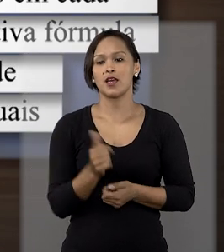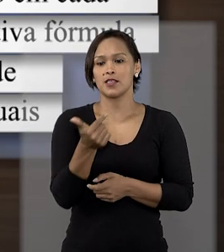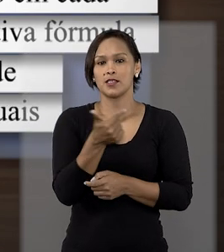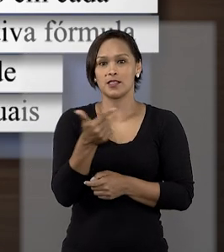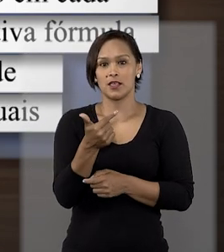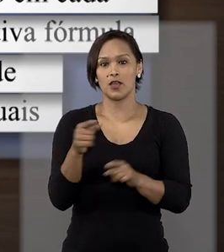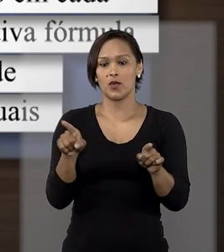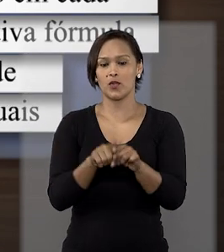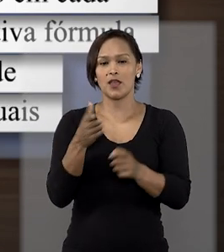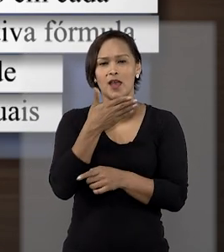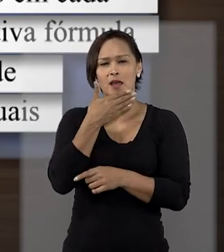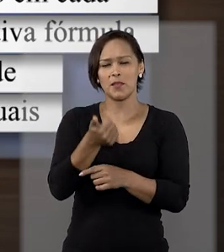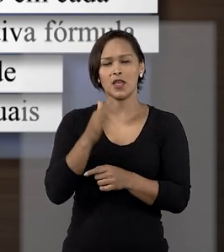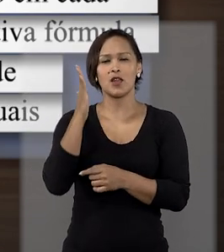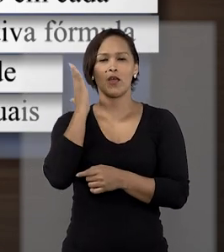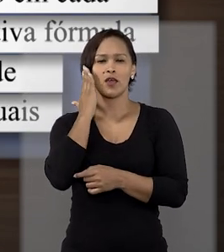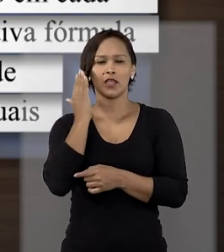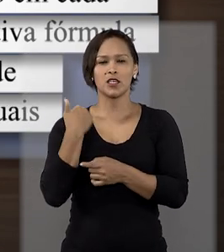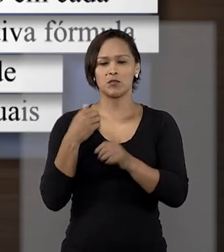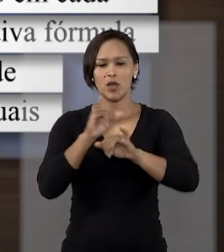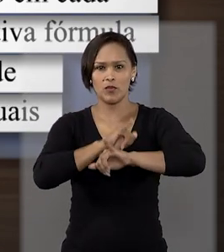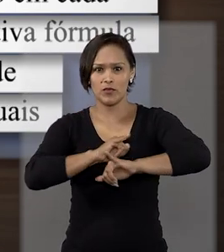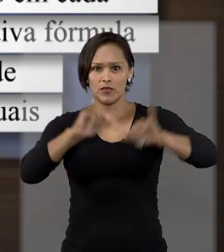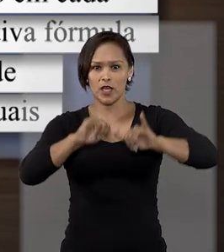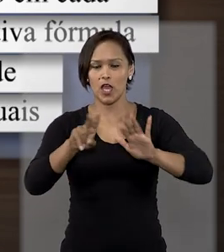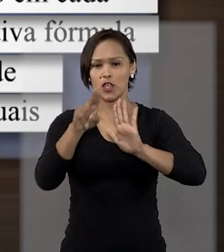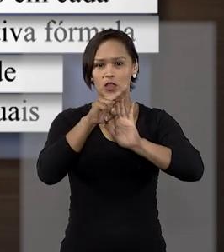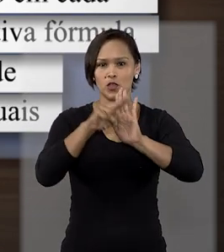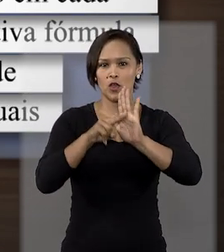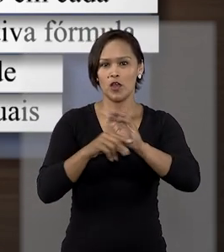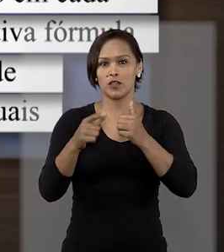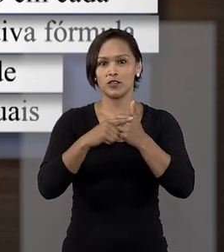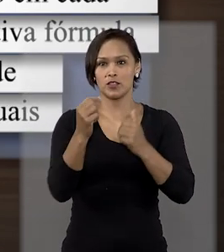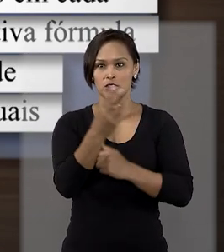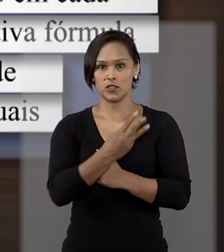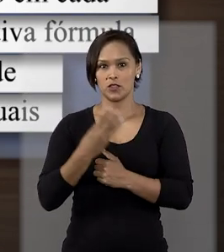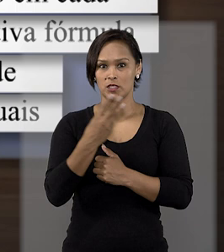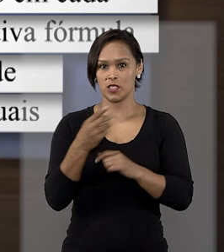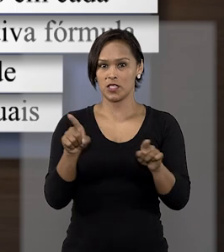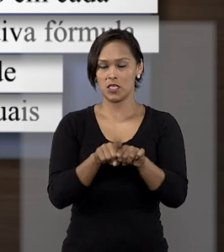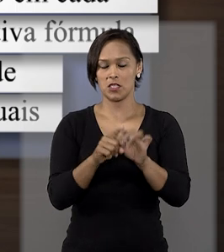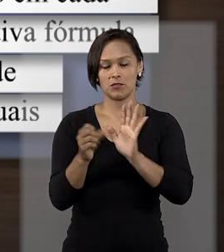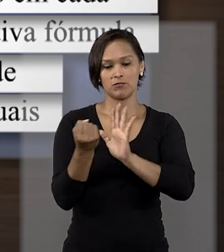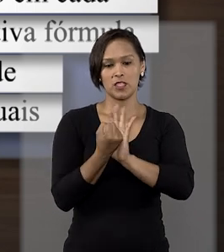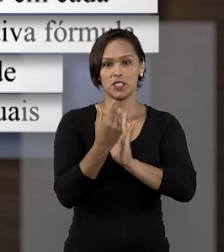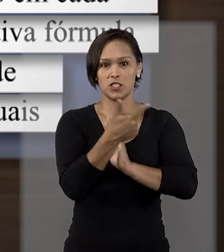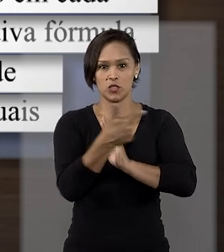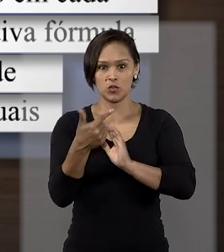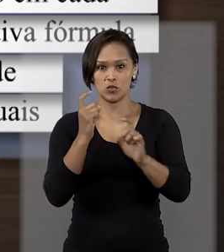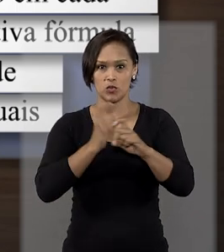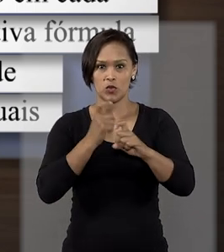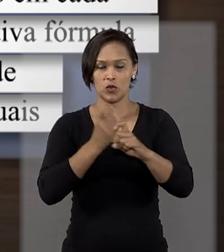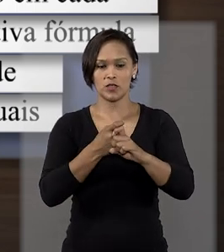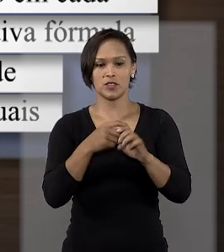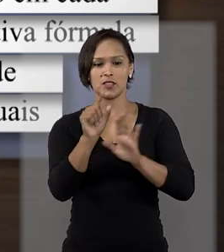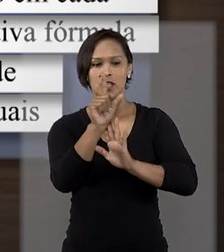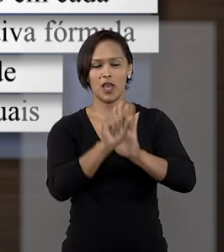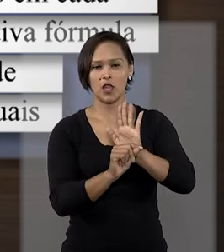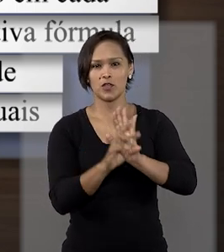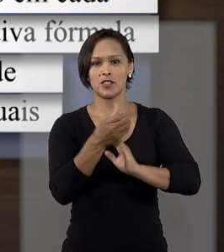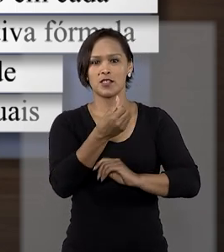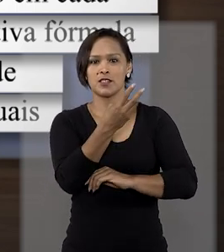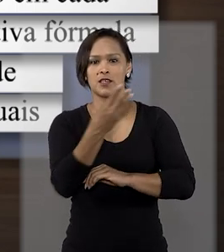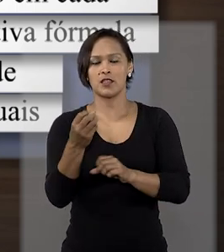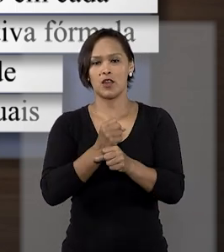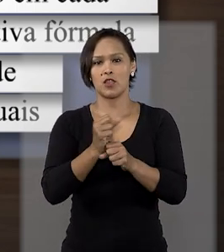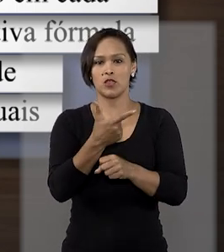a melhor interpretação do enunciado normativo do artigo 3º, inciso 2, da Resolução 63 de 2003